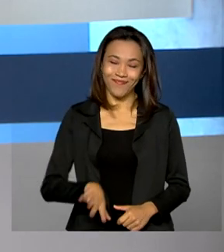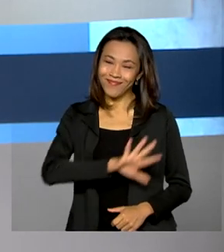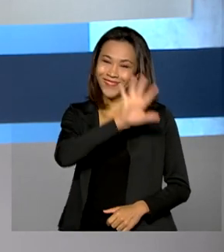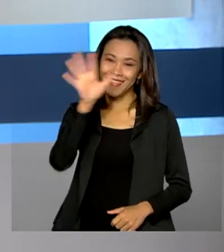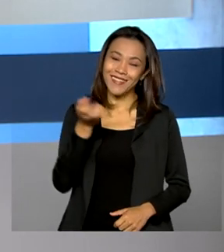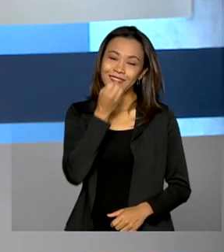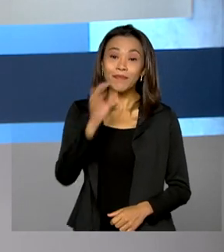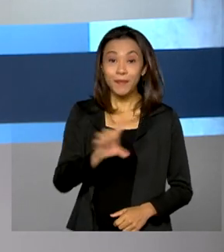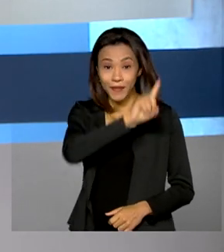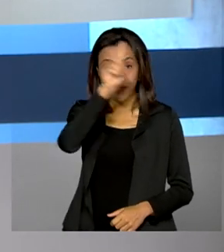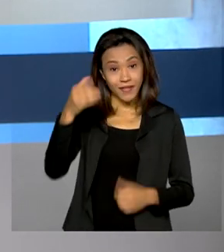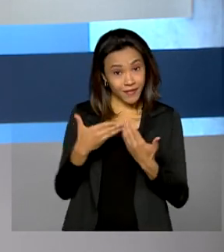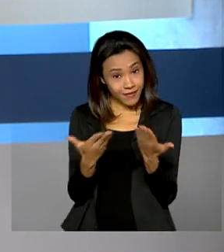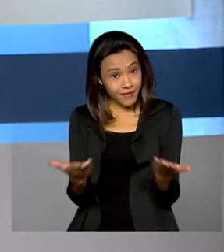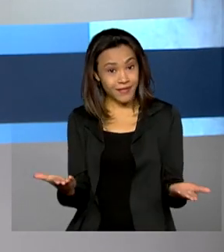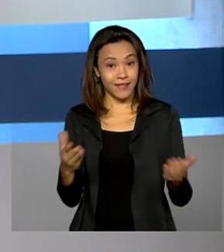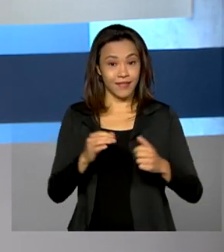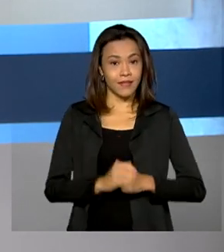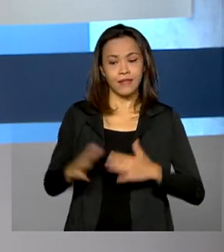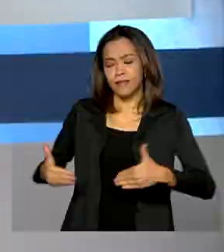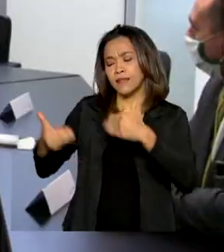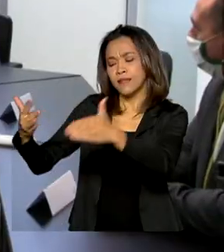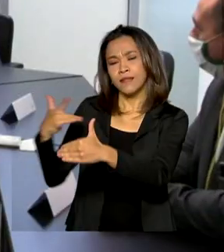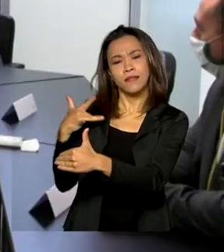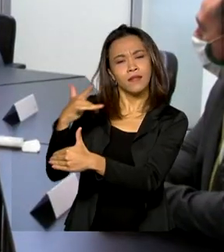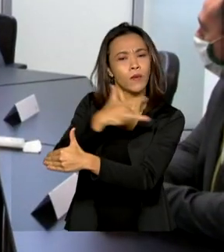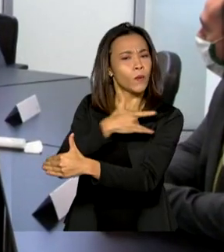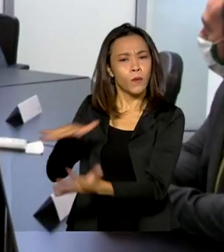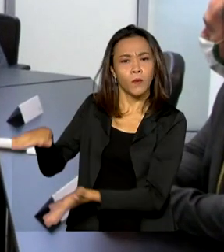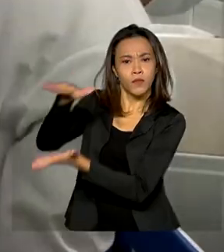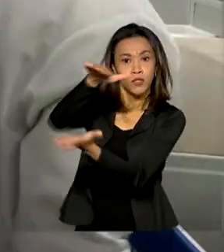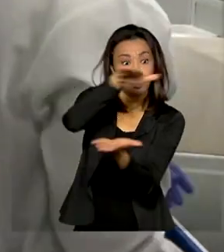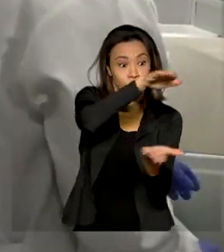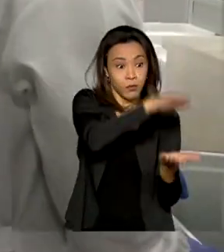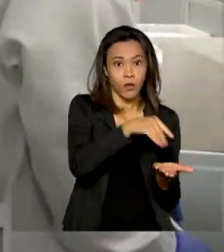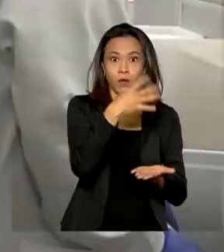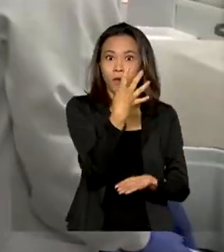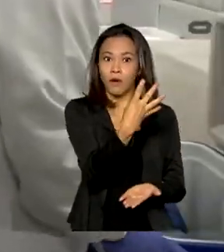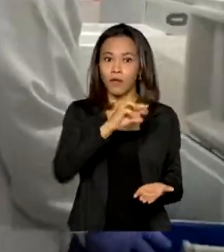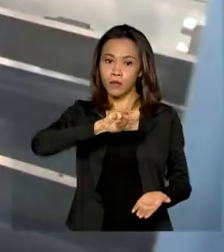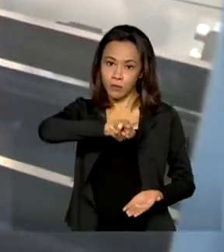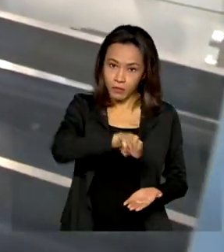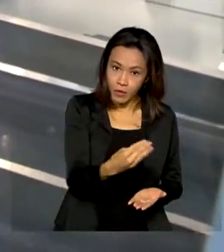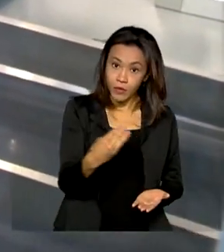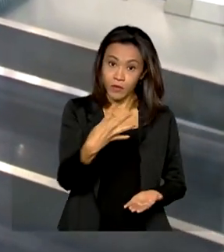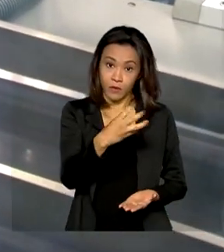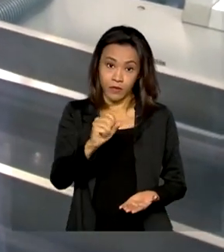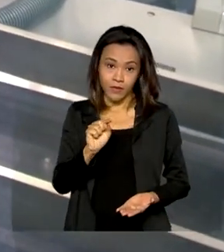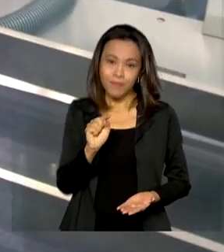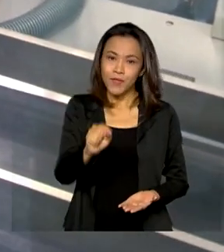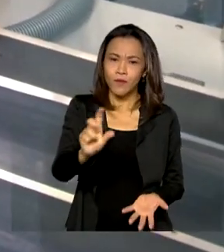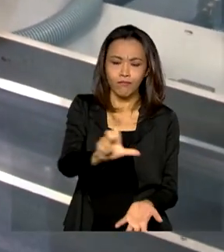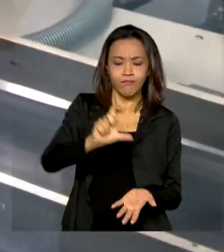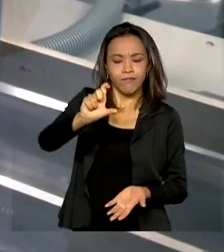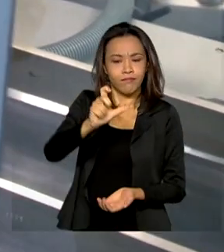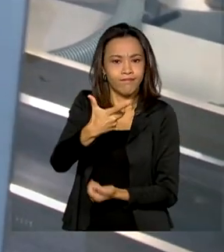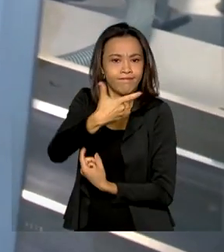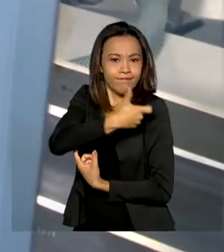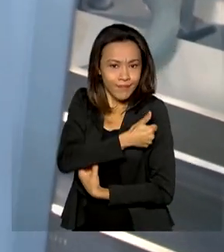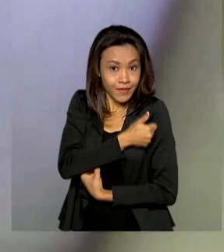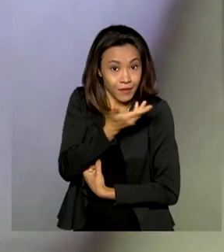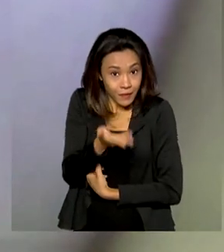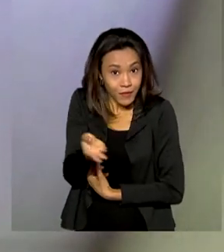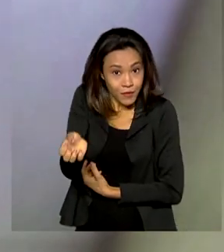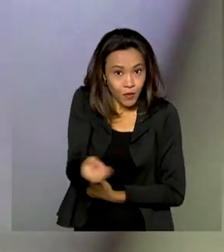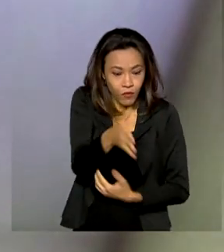Olá, bom dia pra você. Ministério da Saúde distribui mais 4 milhões e 400 mil doses de vacinas. Com